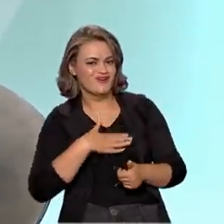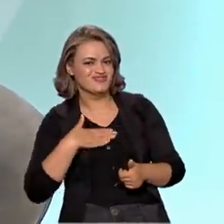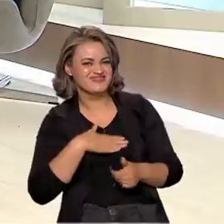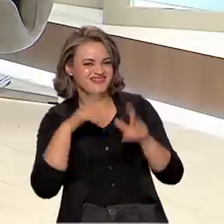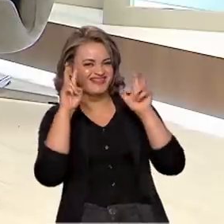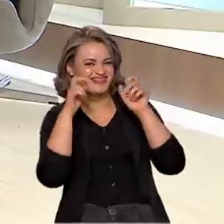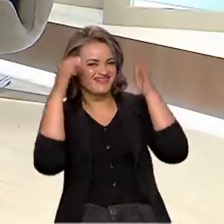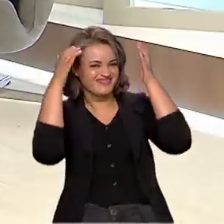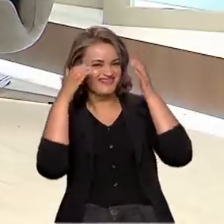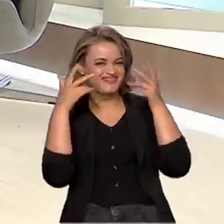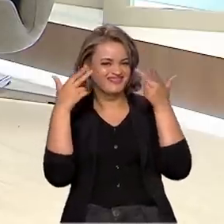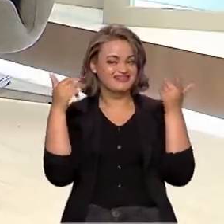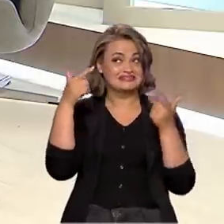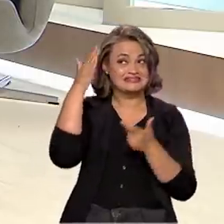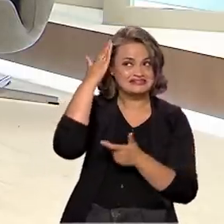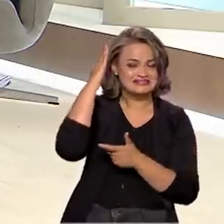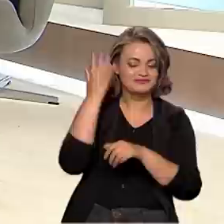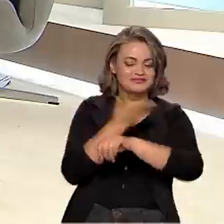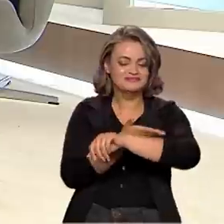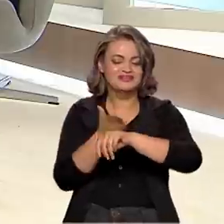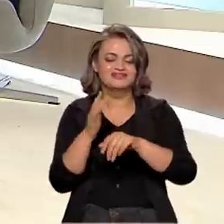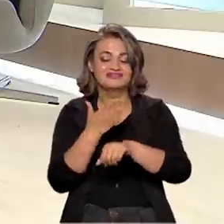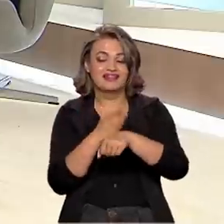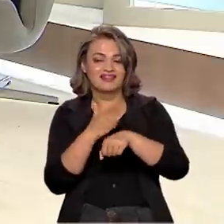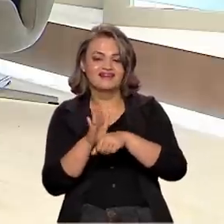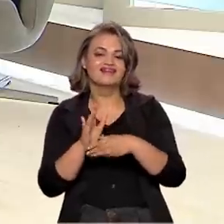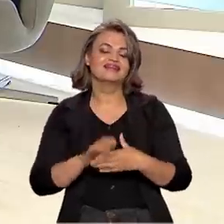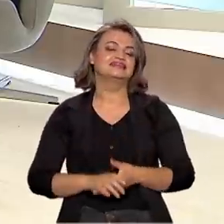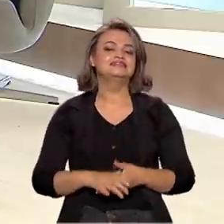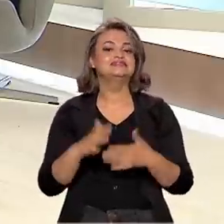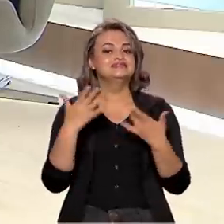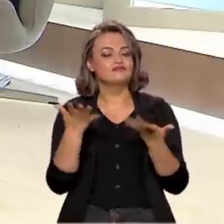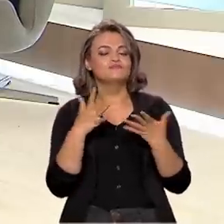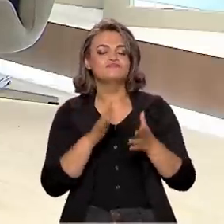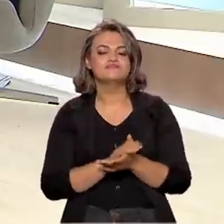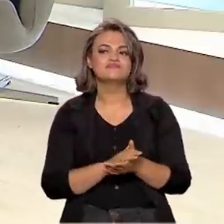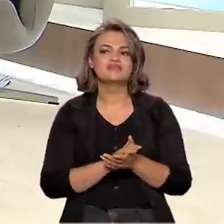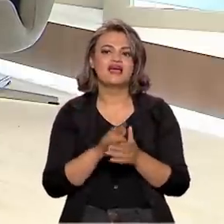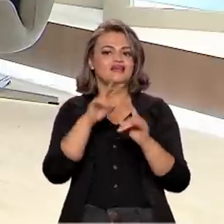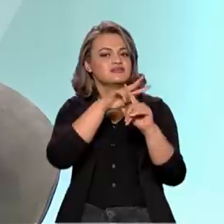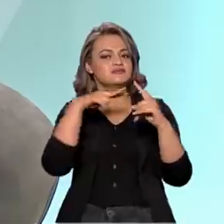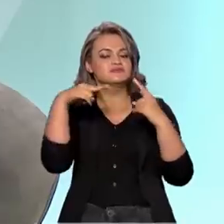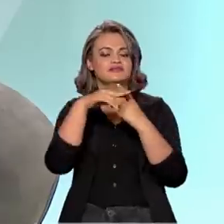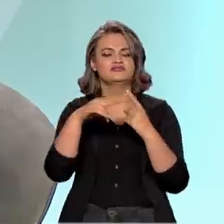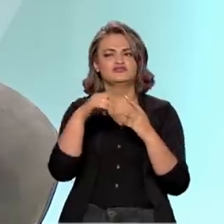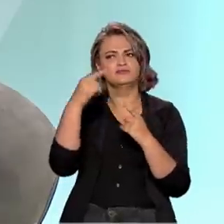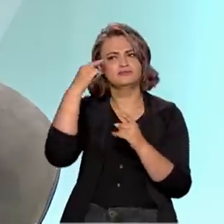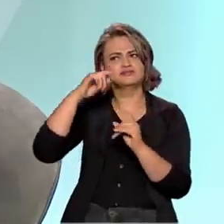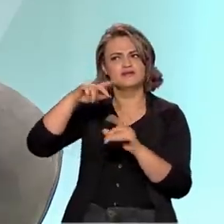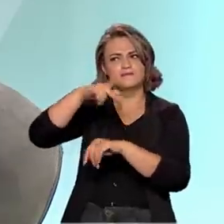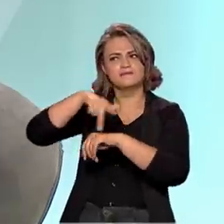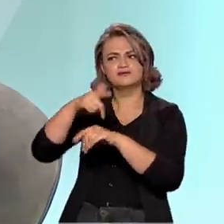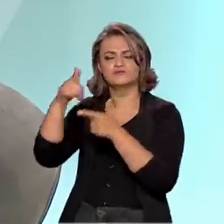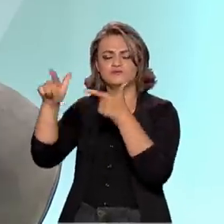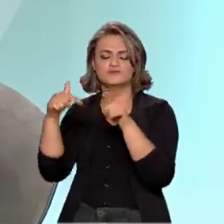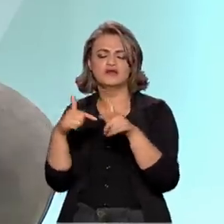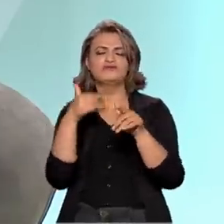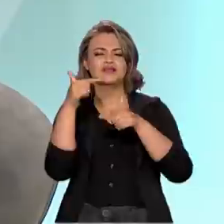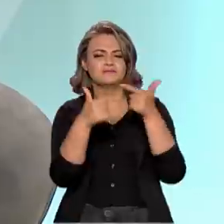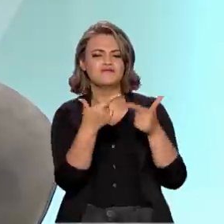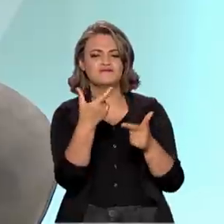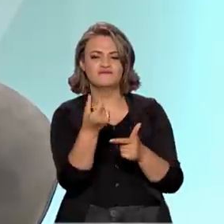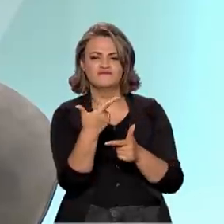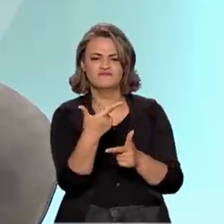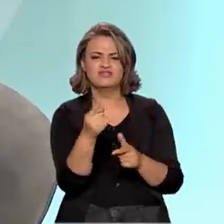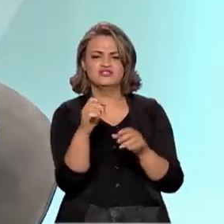décadas, cabelo branco já, e isso numa perspectiva internacional, com 20 anos trabalhando com a